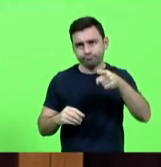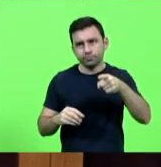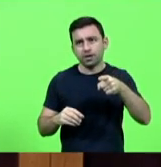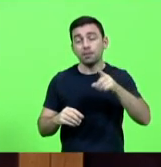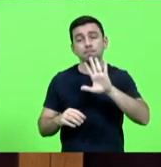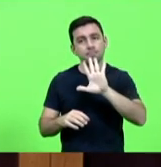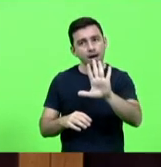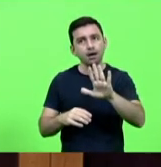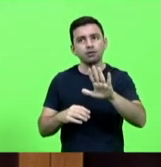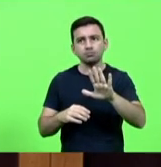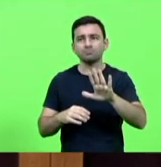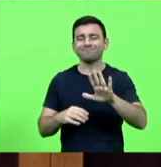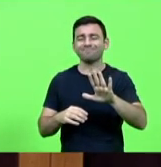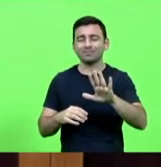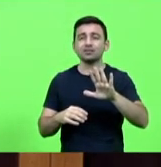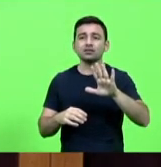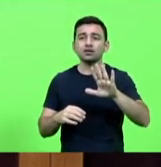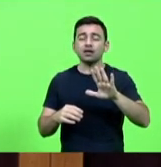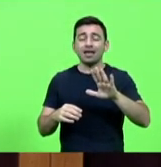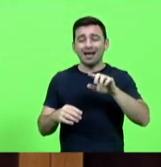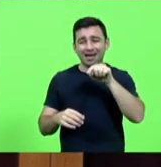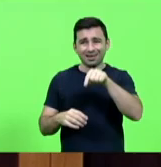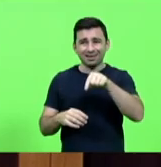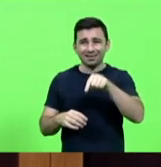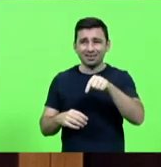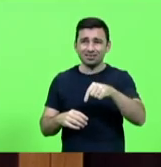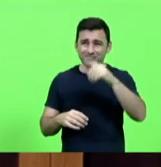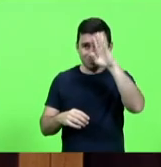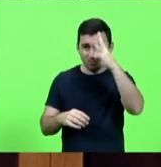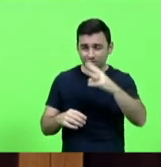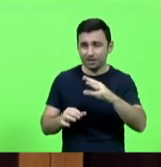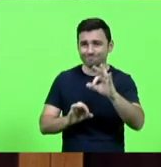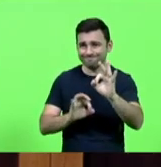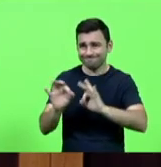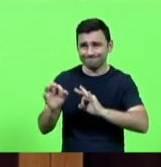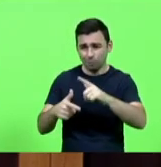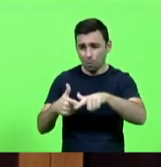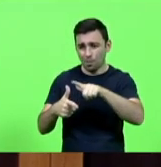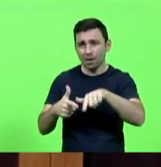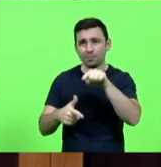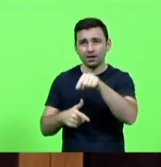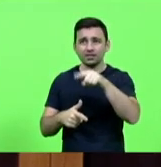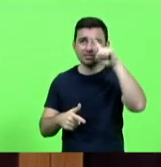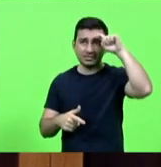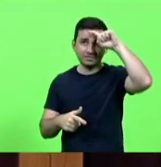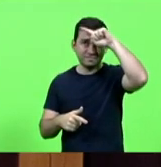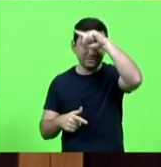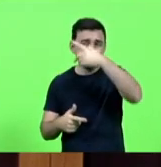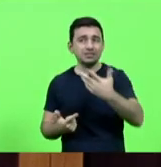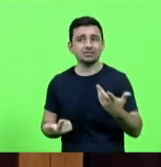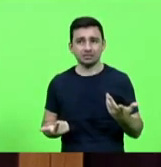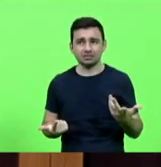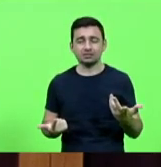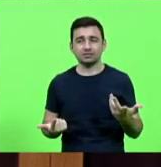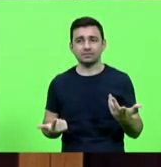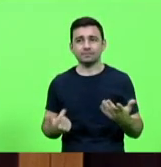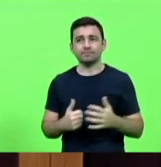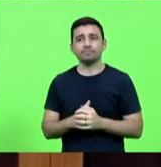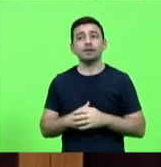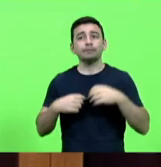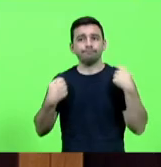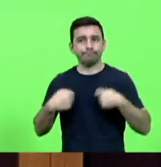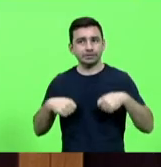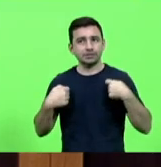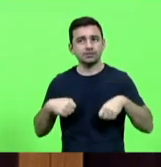soluções fáceis que se faça como diz outro com pé nas costas não são soluções que tem que ser